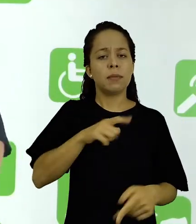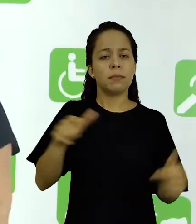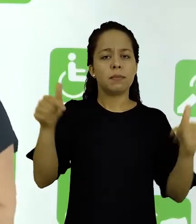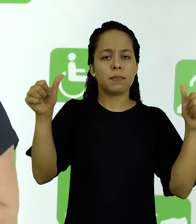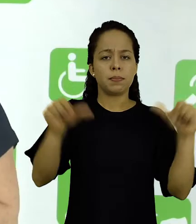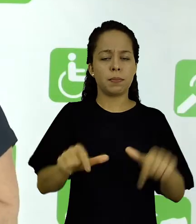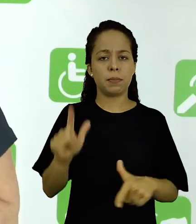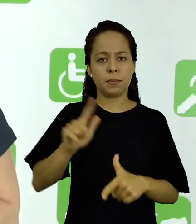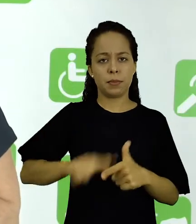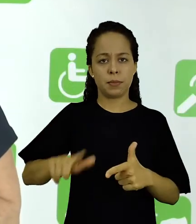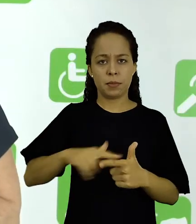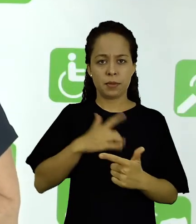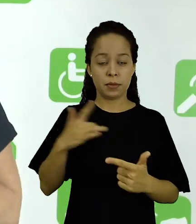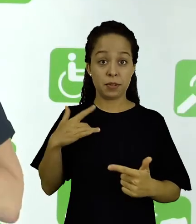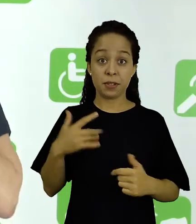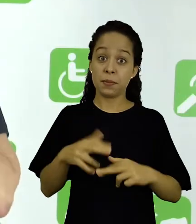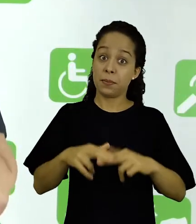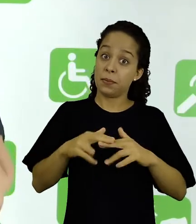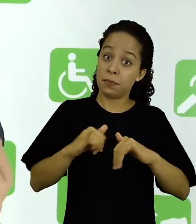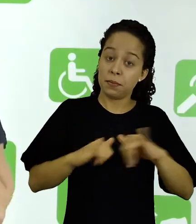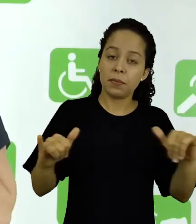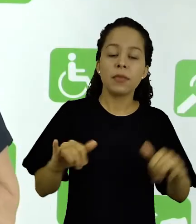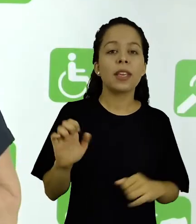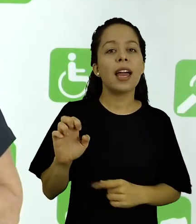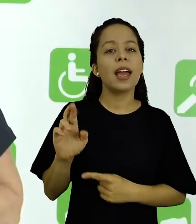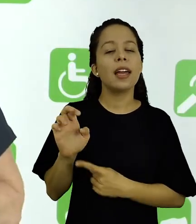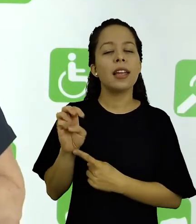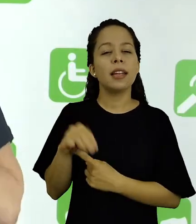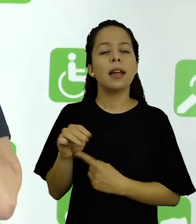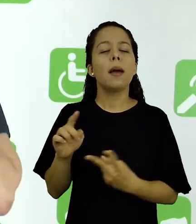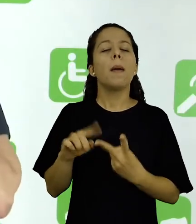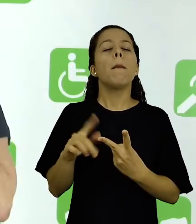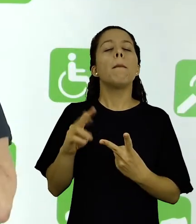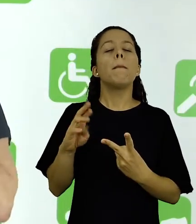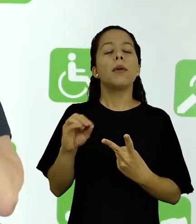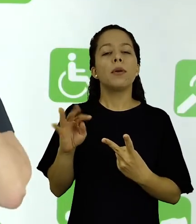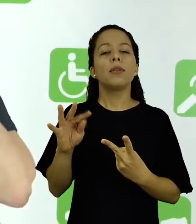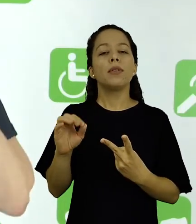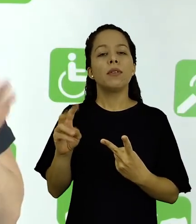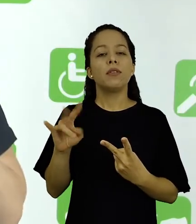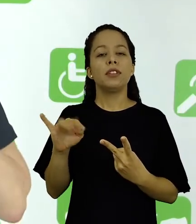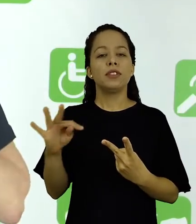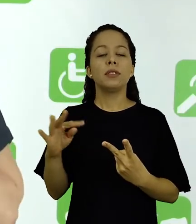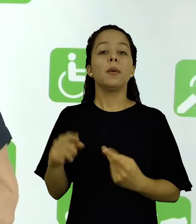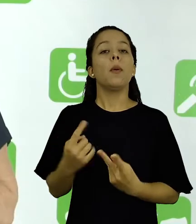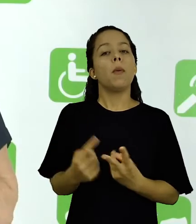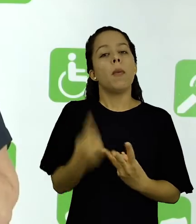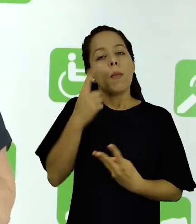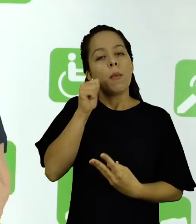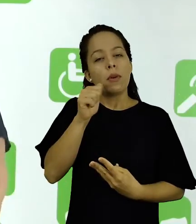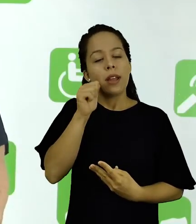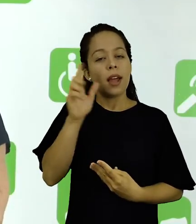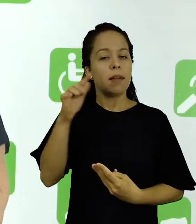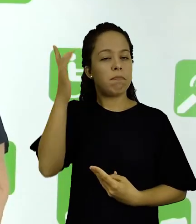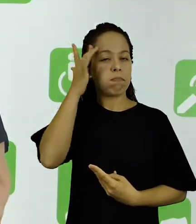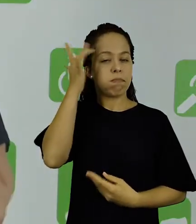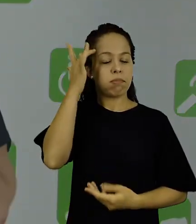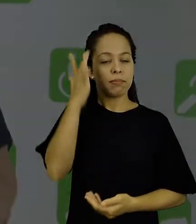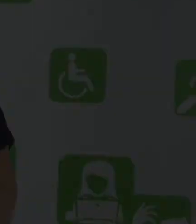saúde para aquela população. É um filme muito interessante. Então, lembre-se, Erin Brokovitch, Uma Mulher de Talento.